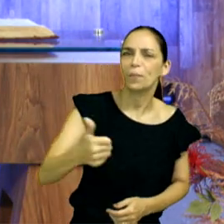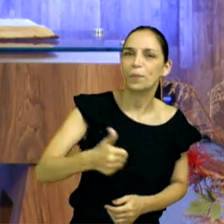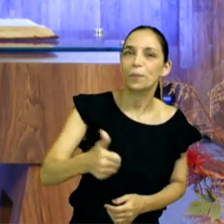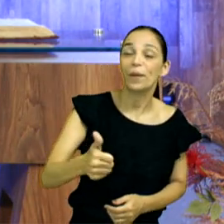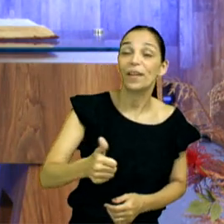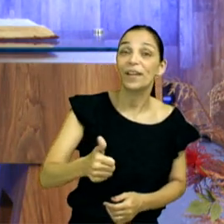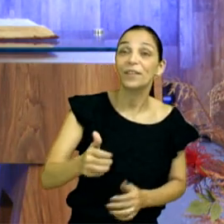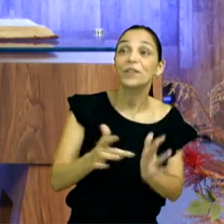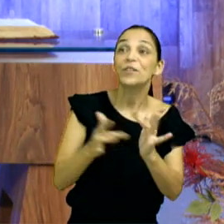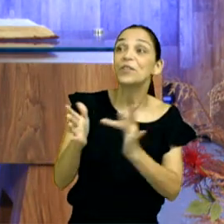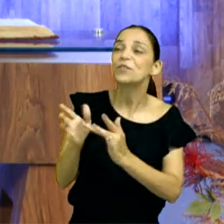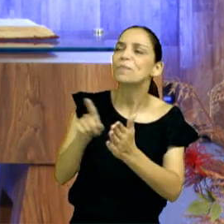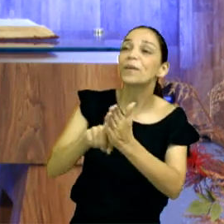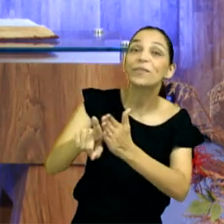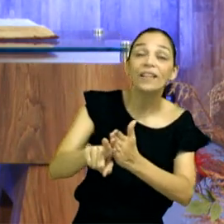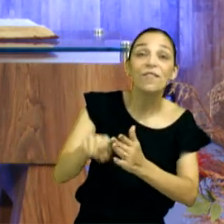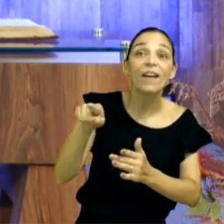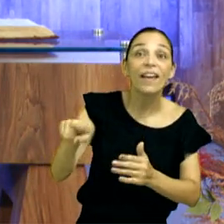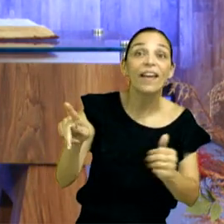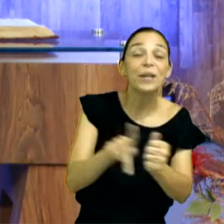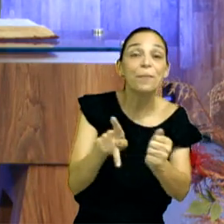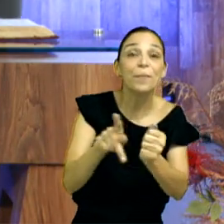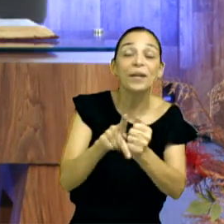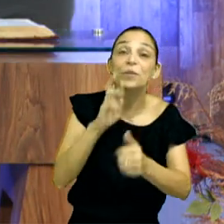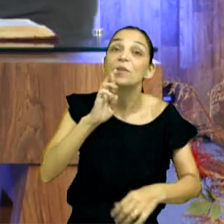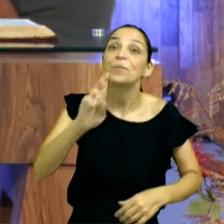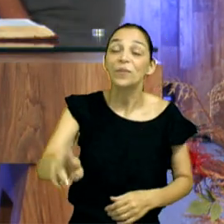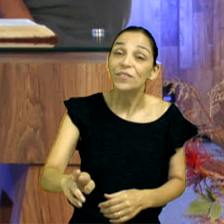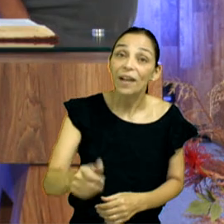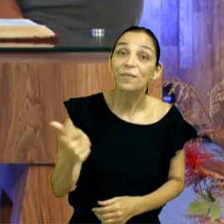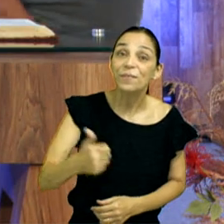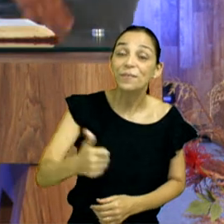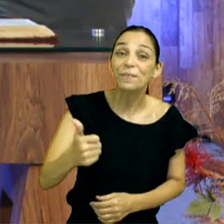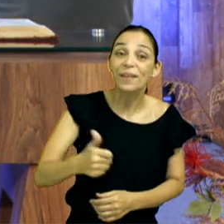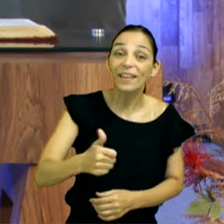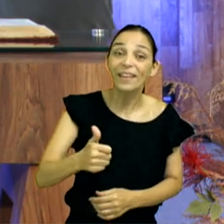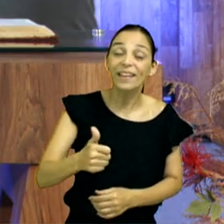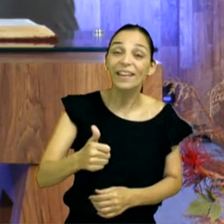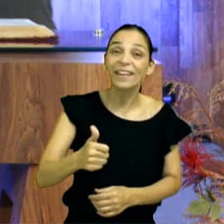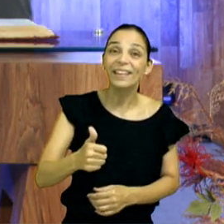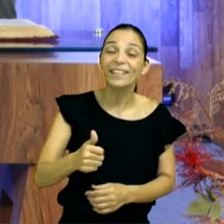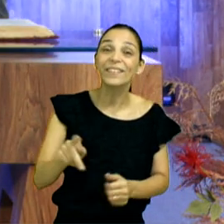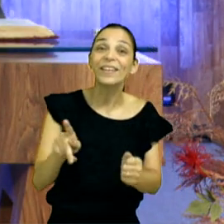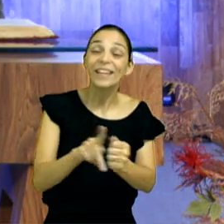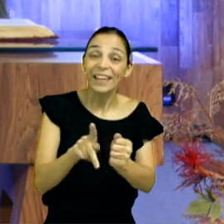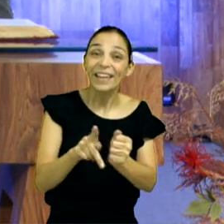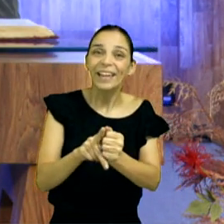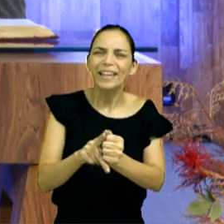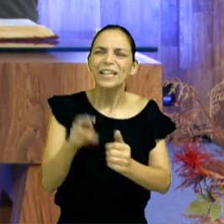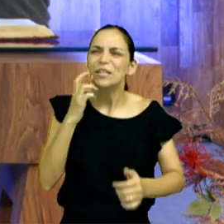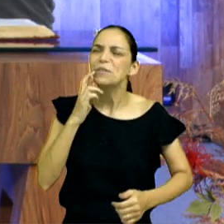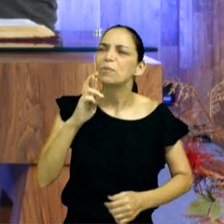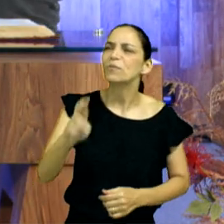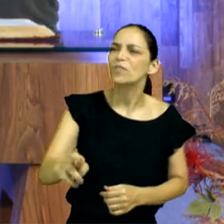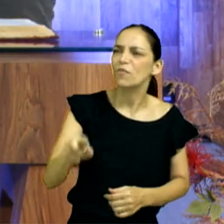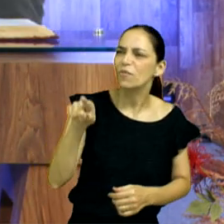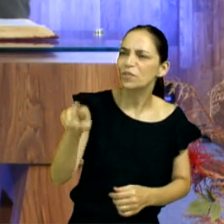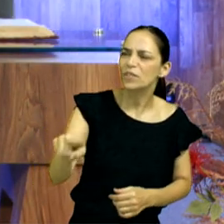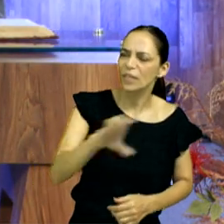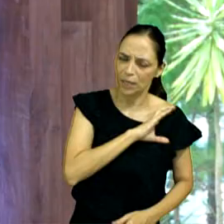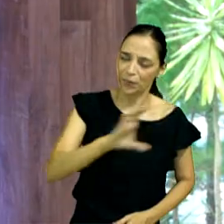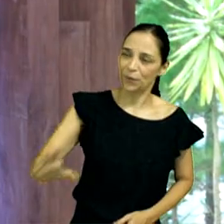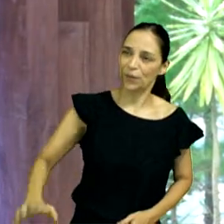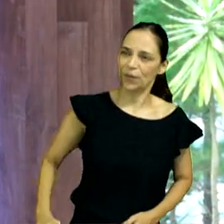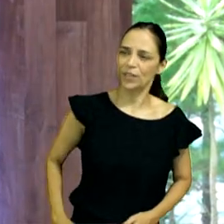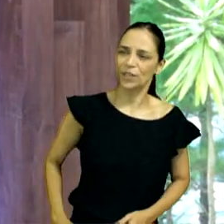quando Jesus perguntava alguma coisa, quem o povo diz, que eu sou, aí Pedro fala assim, não, tu és o Cristo, o Filho do Deus, Pedro era